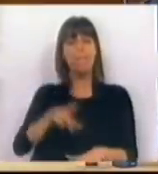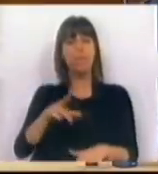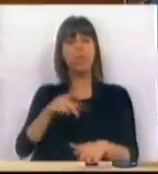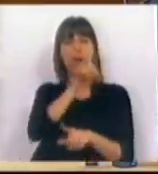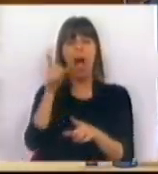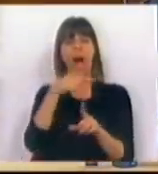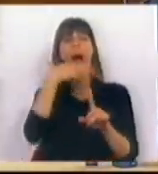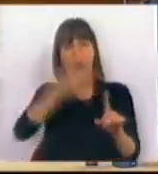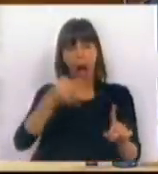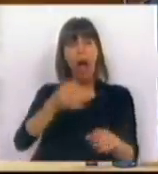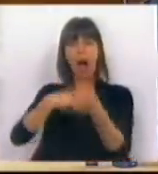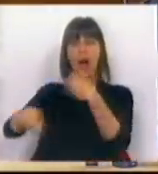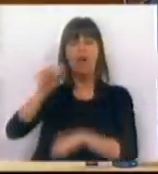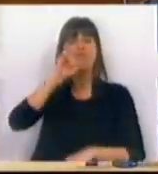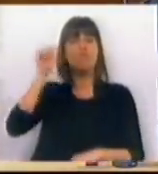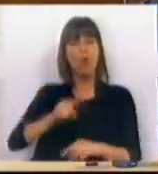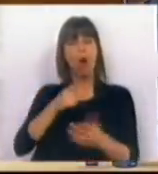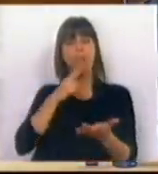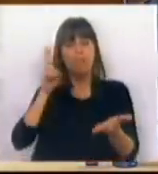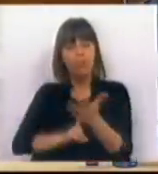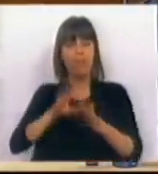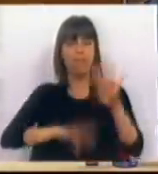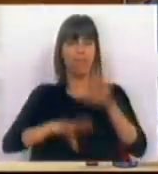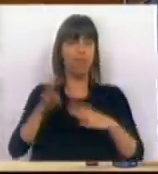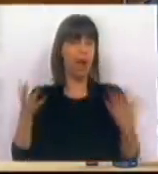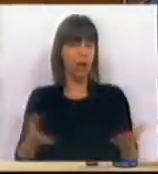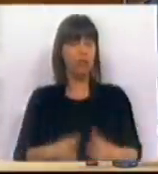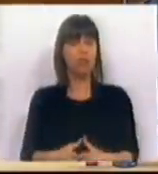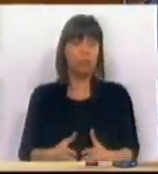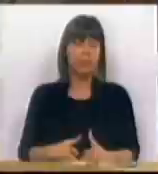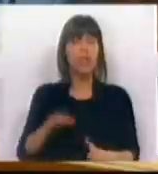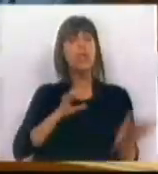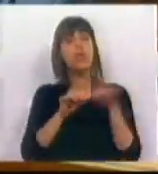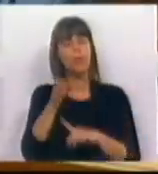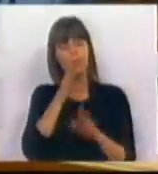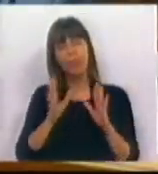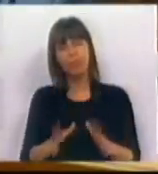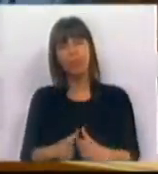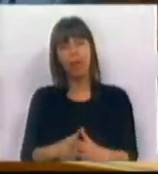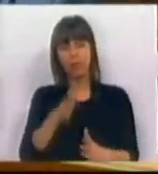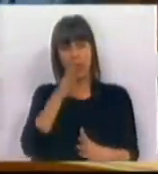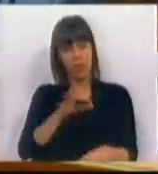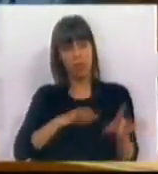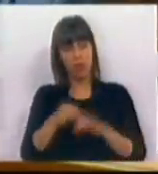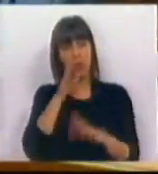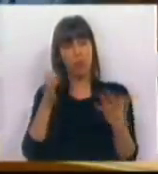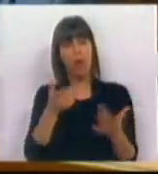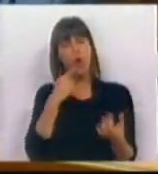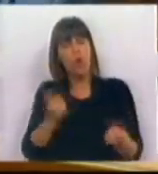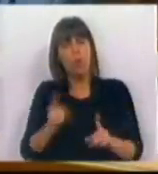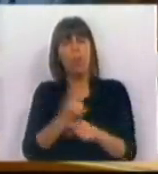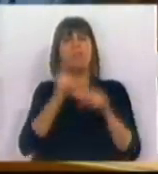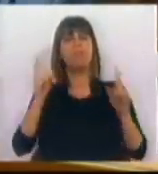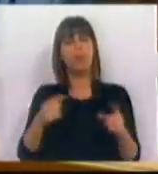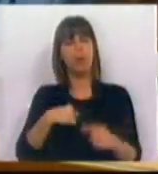convencer de poder ser realizável. Mas, Sr. Deputado, diz o Sr. Deputado que não percebe